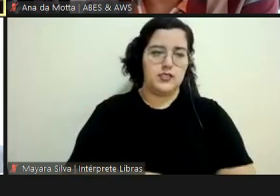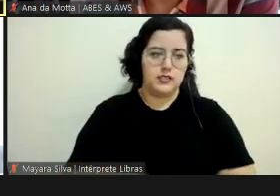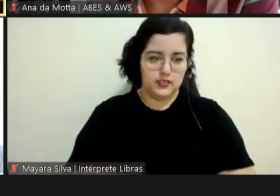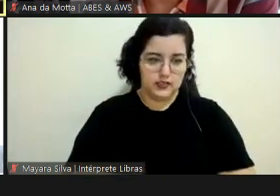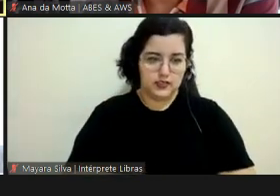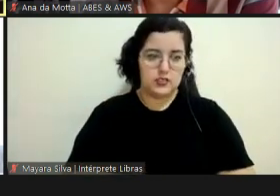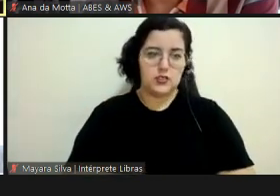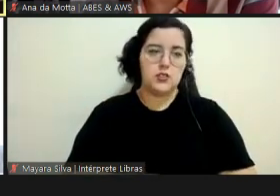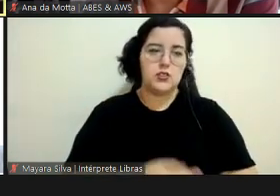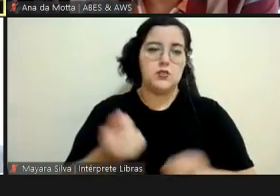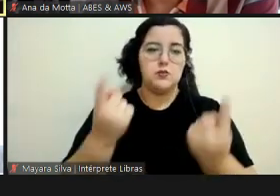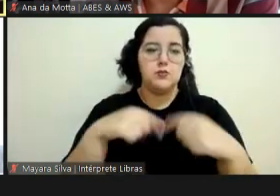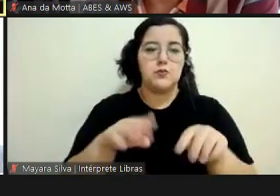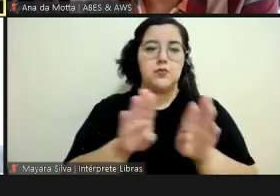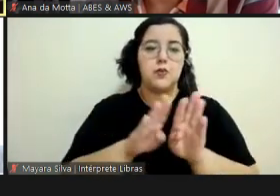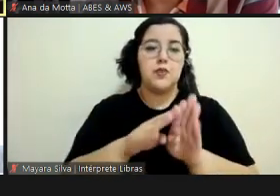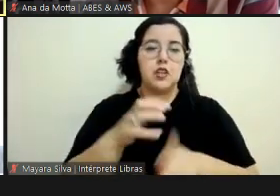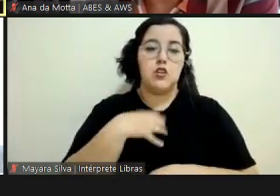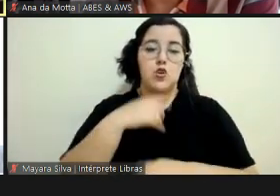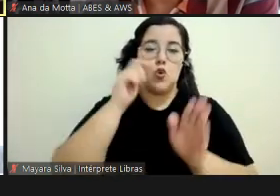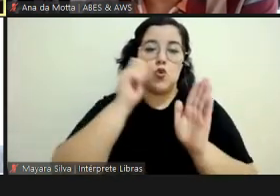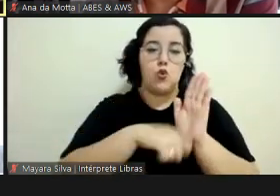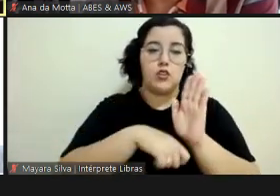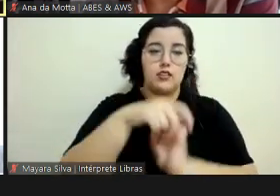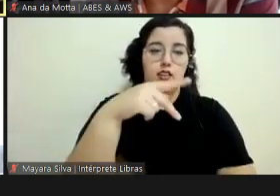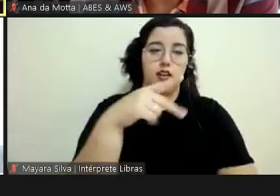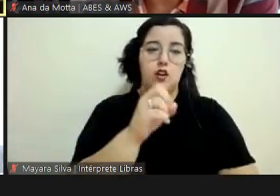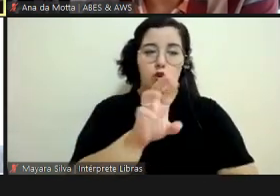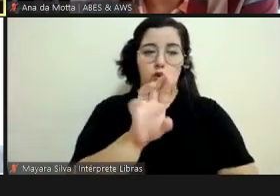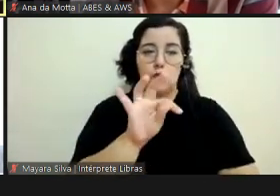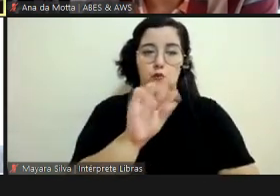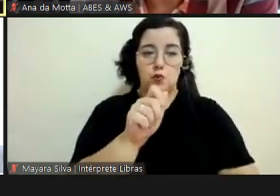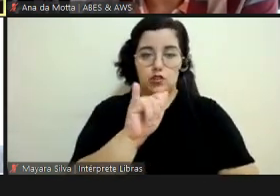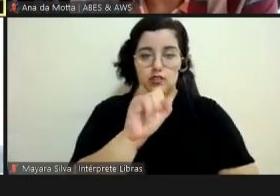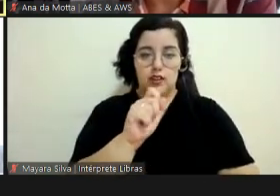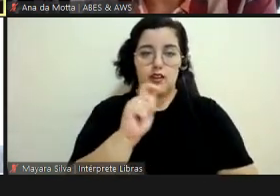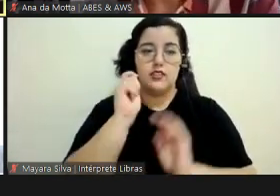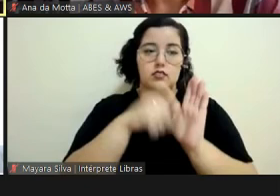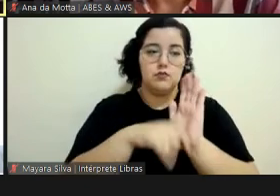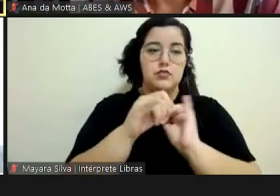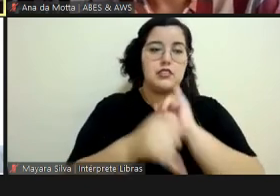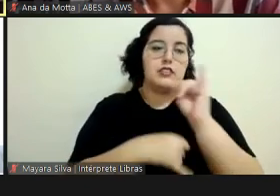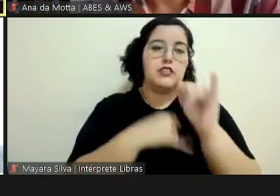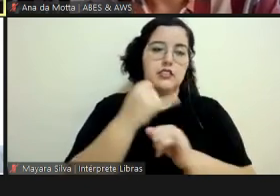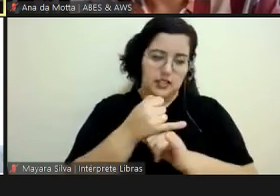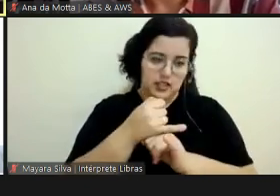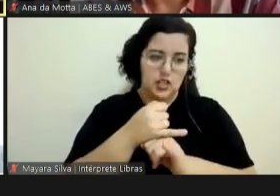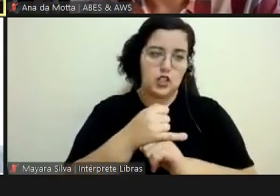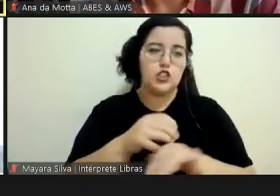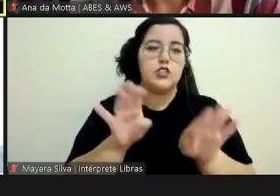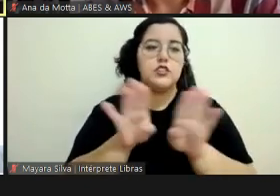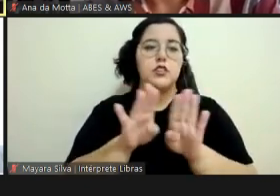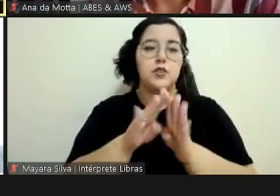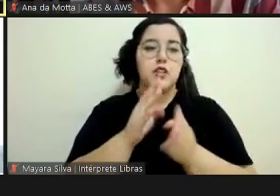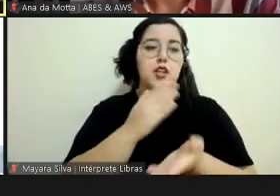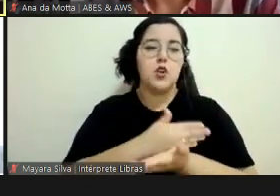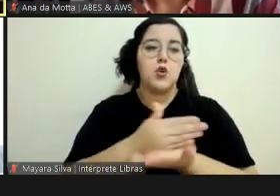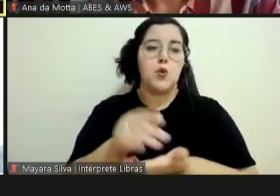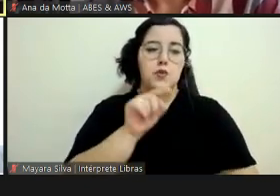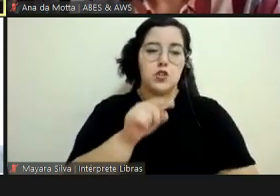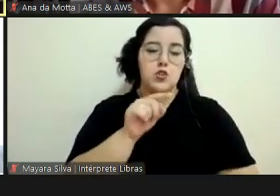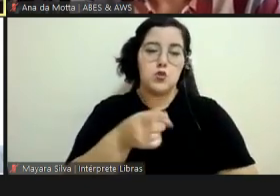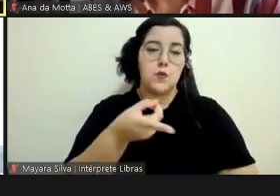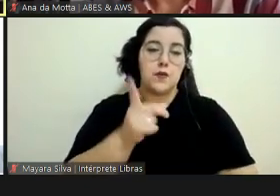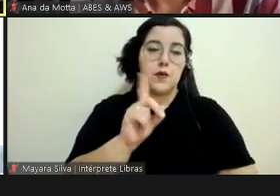A evidação de contratação de portais pela internet, seja contratação, renovação de contratos, e começou a vigorar em